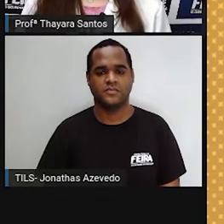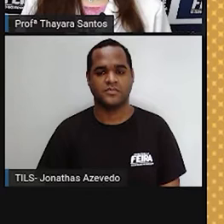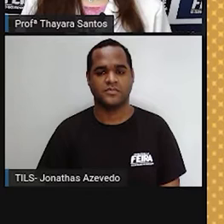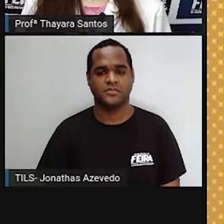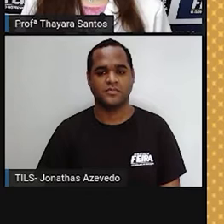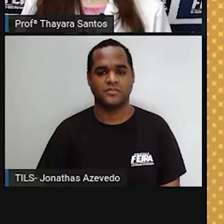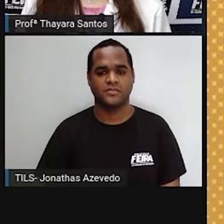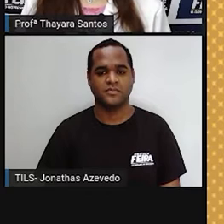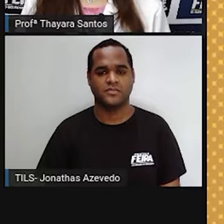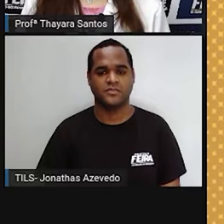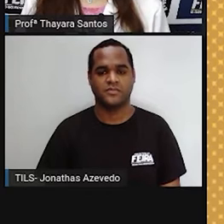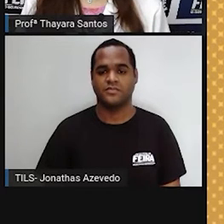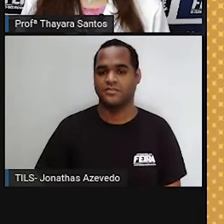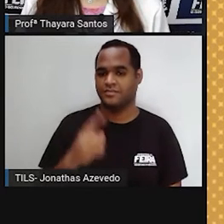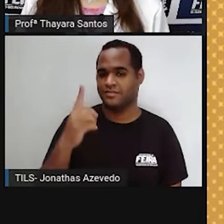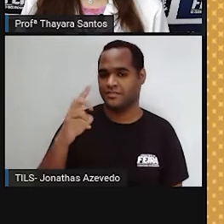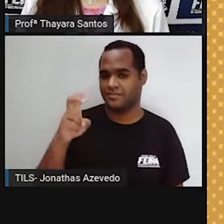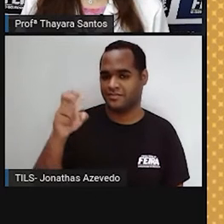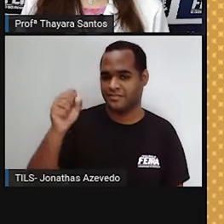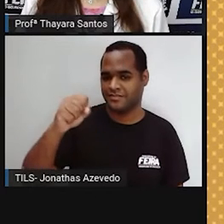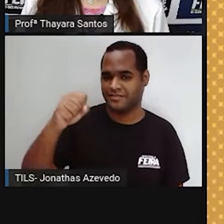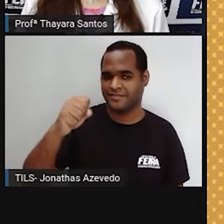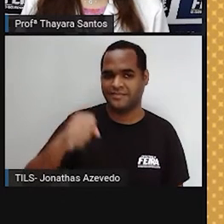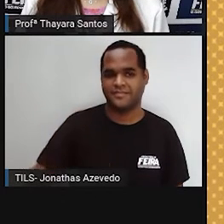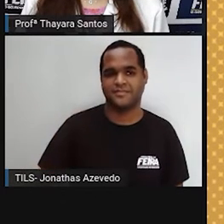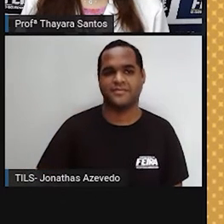15 segundos agora.